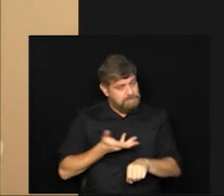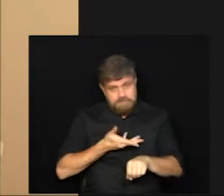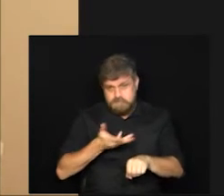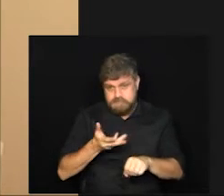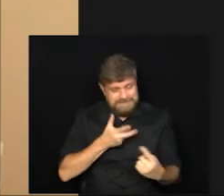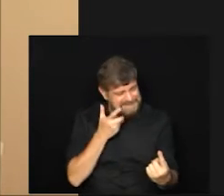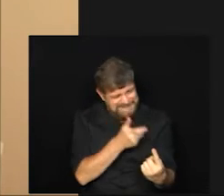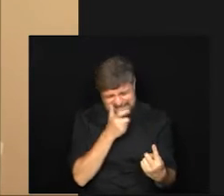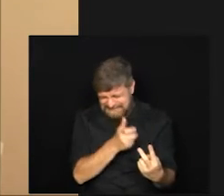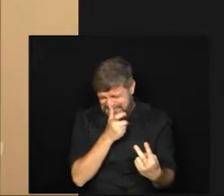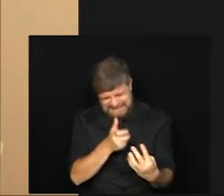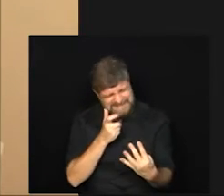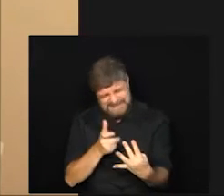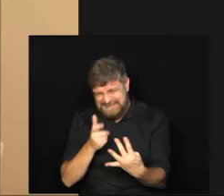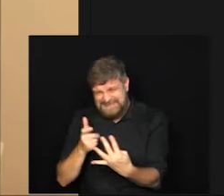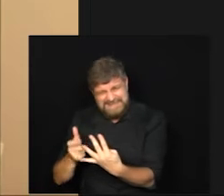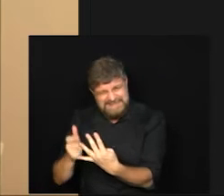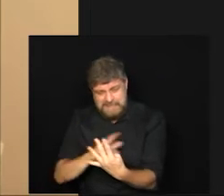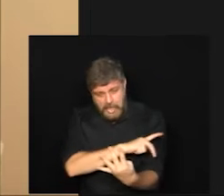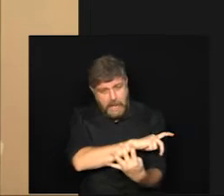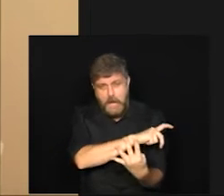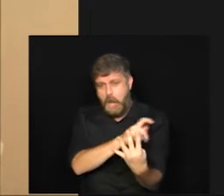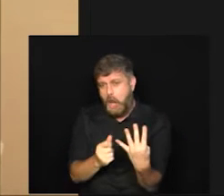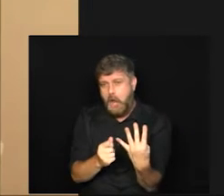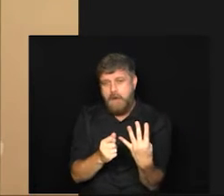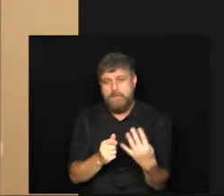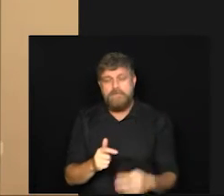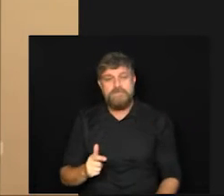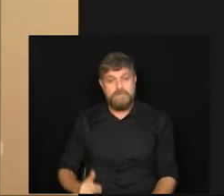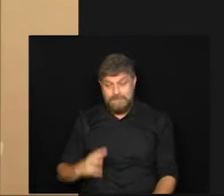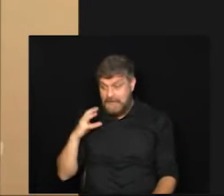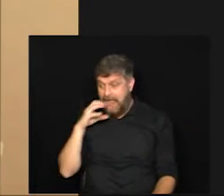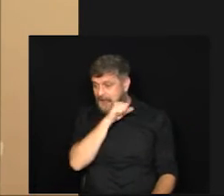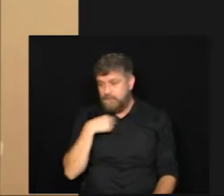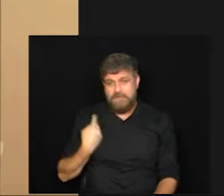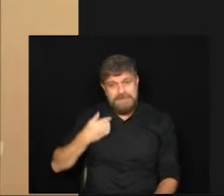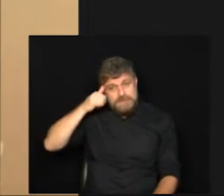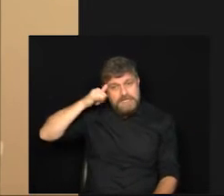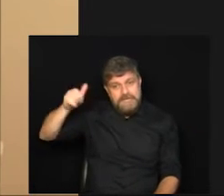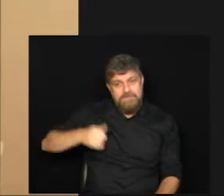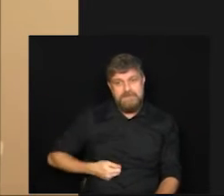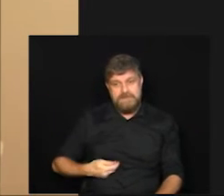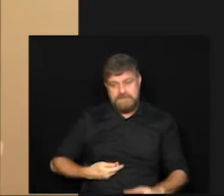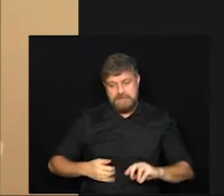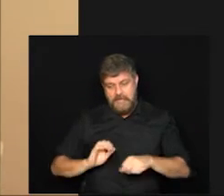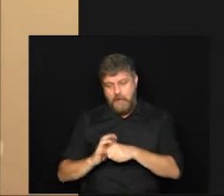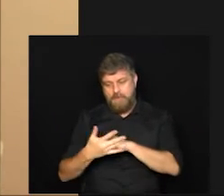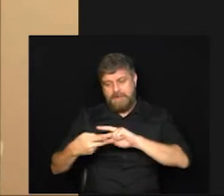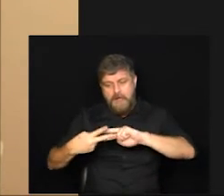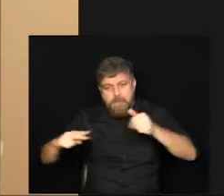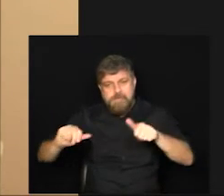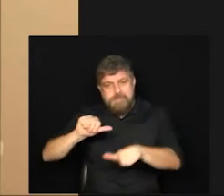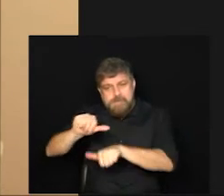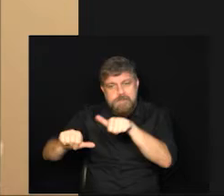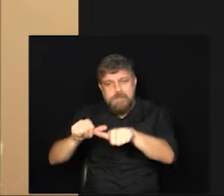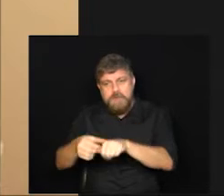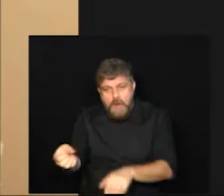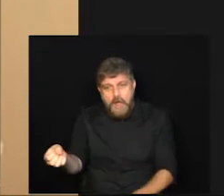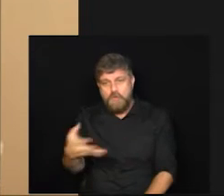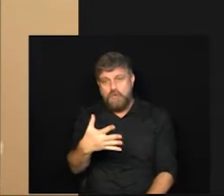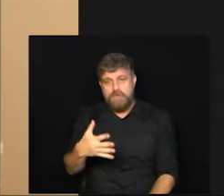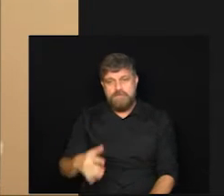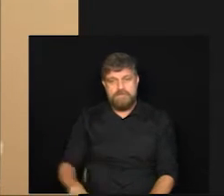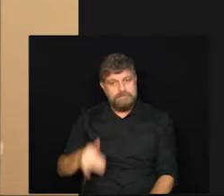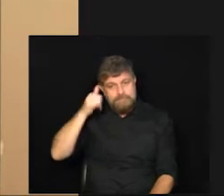essa vacinação Jesus tem que vacinar o quanto antes para a gente evitar isso e garantir que novas cepas não venham